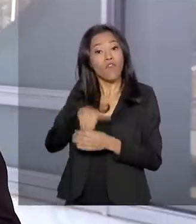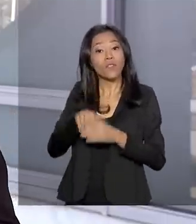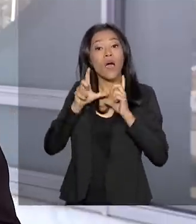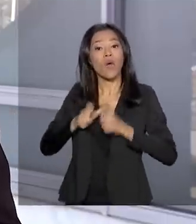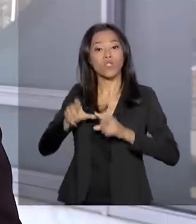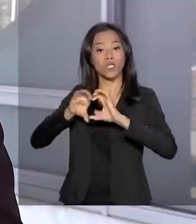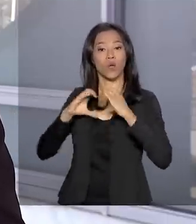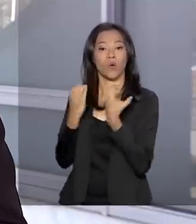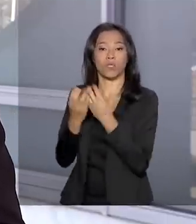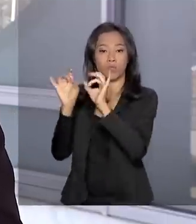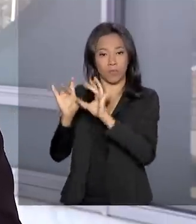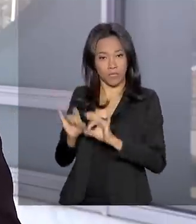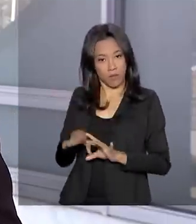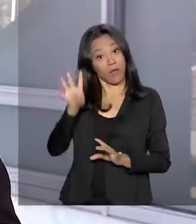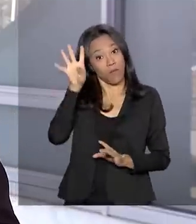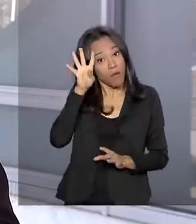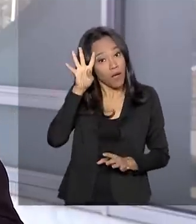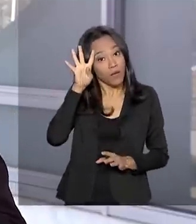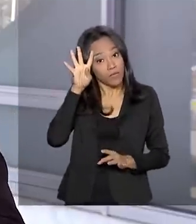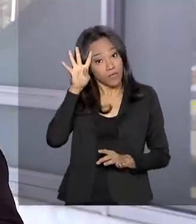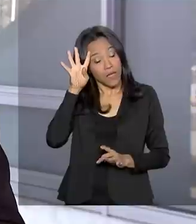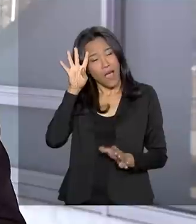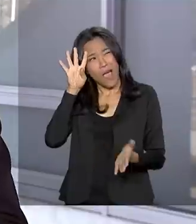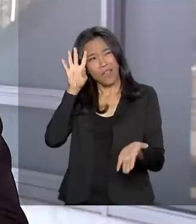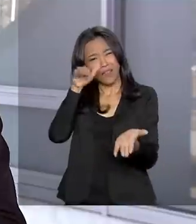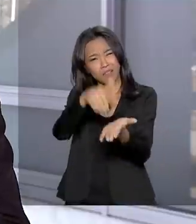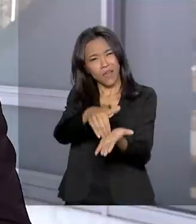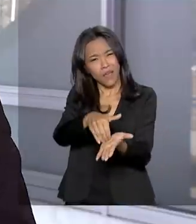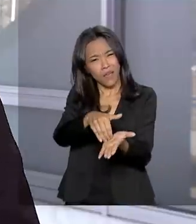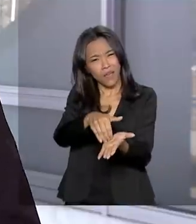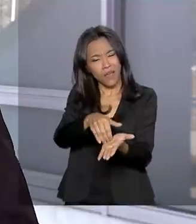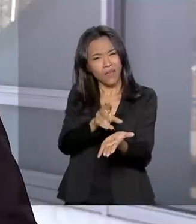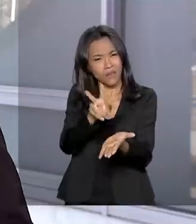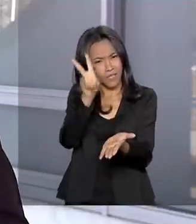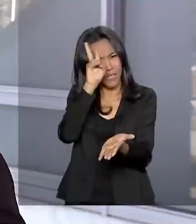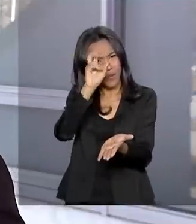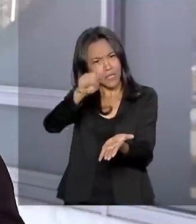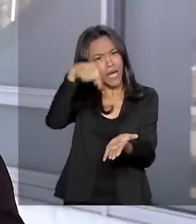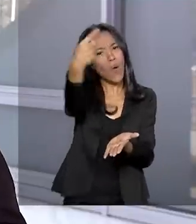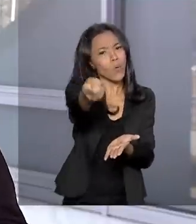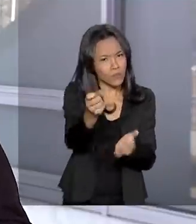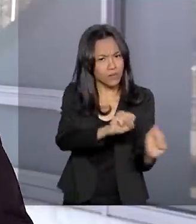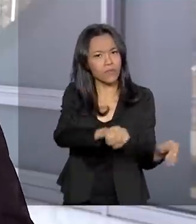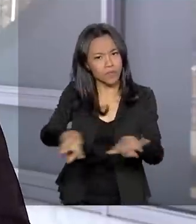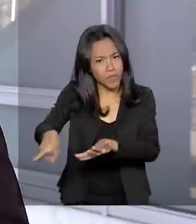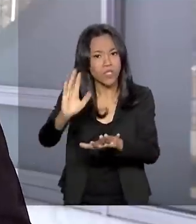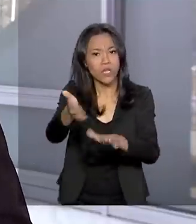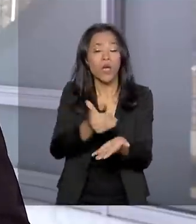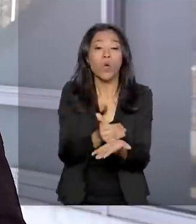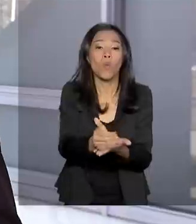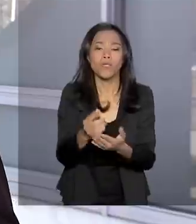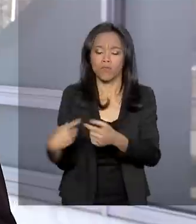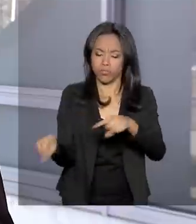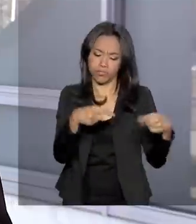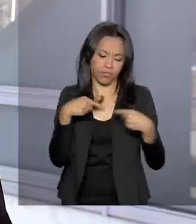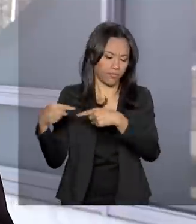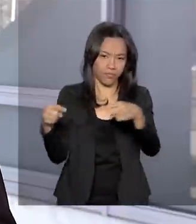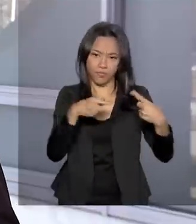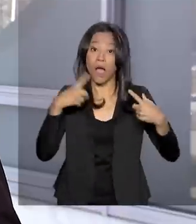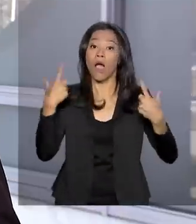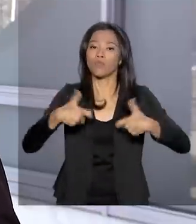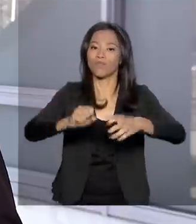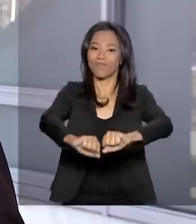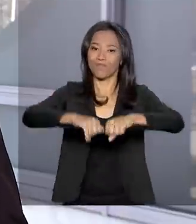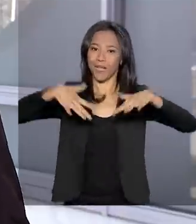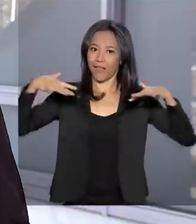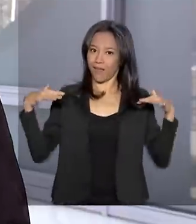nesta quarta-feira e até a segunda-feira, na próxima segunda-feira da semana que vem, já iniciar as discussões no plenário.